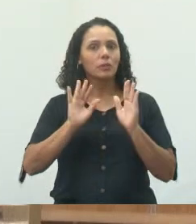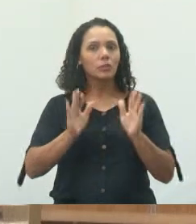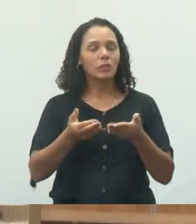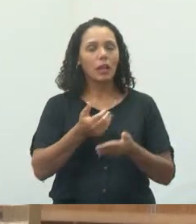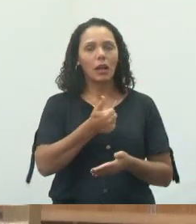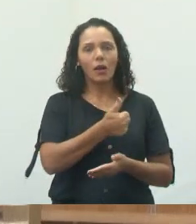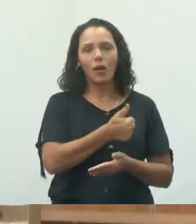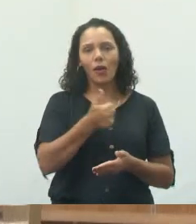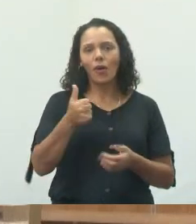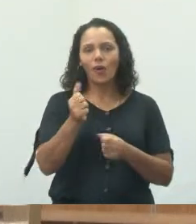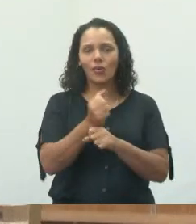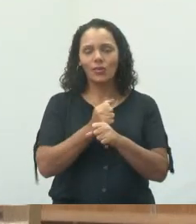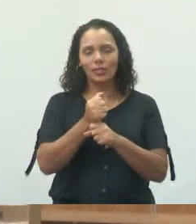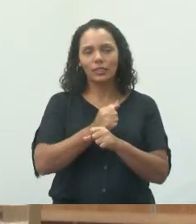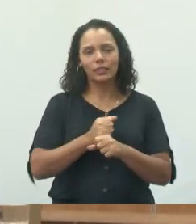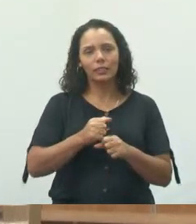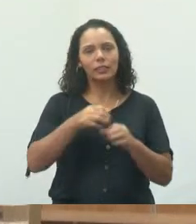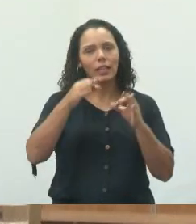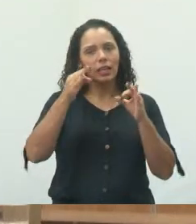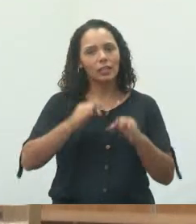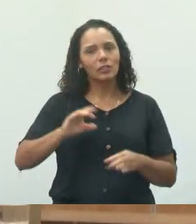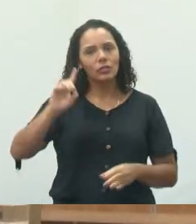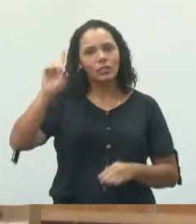que Deus vai honrar ainda mais.